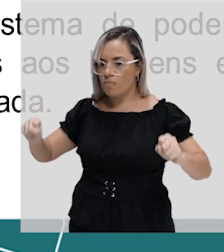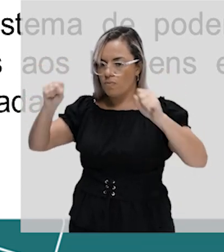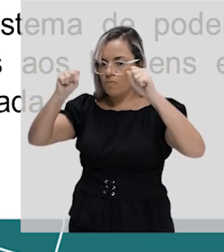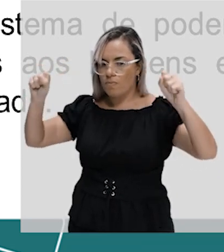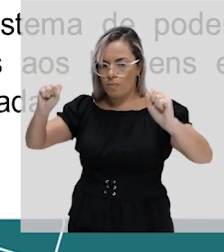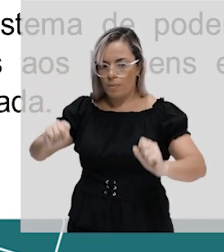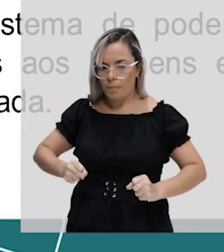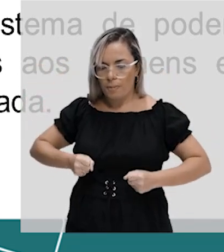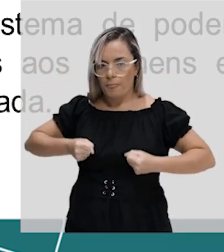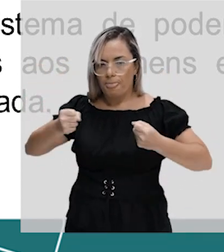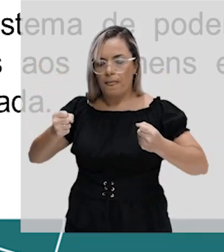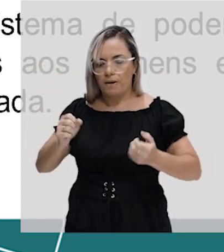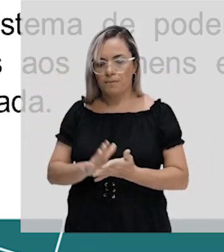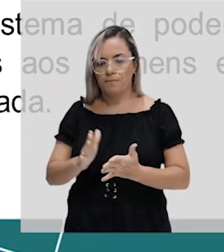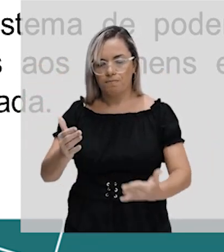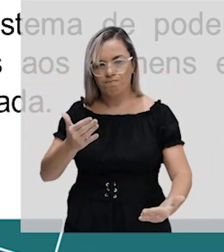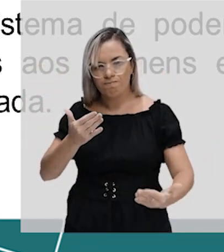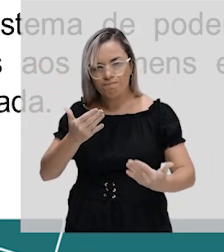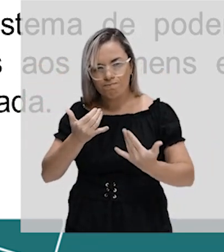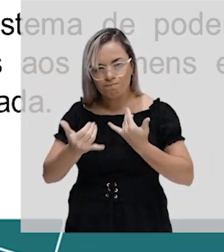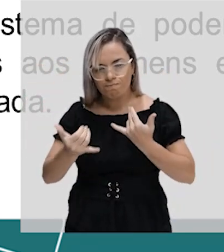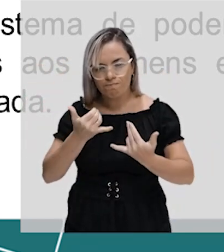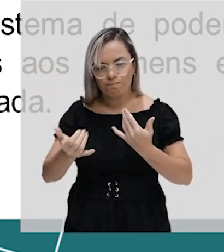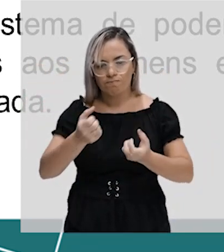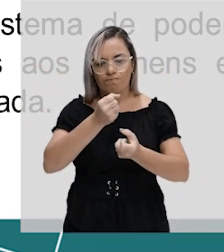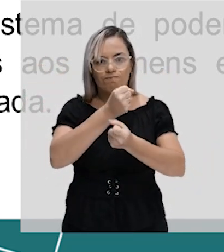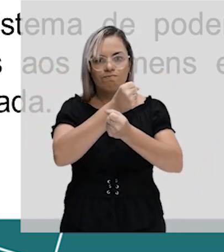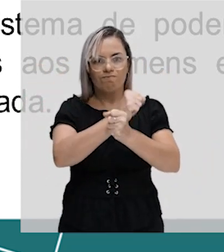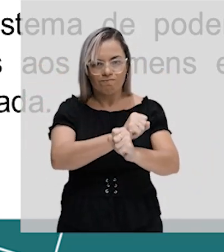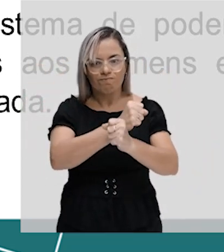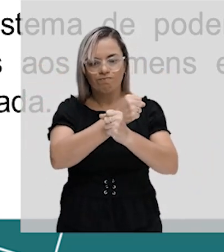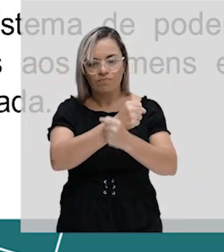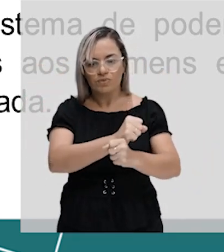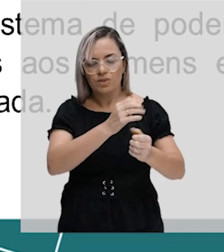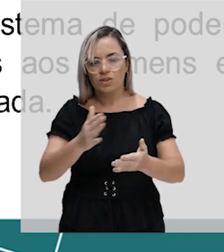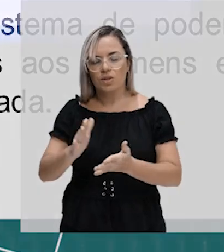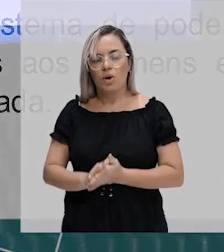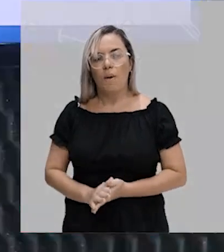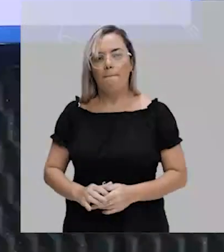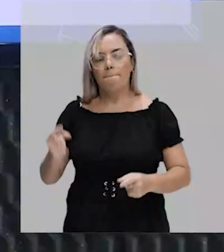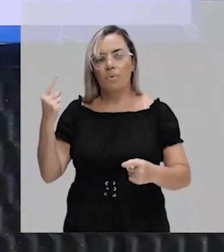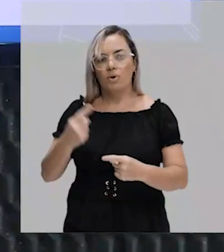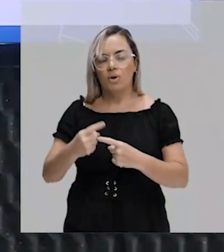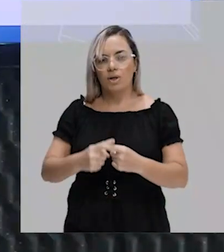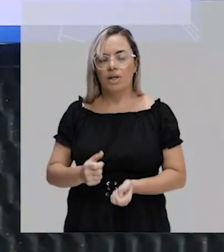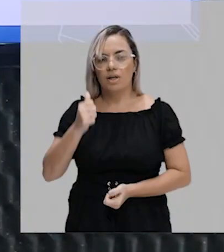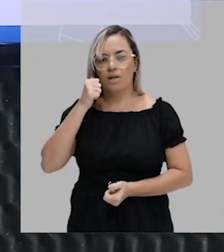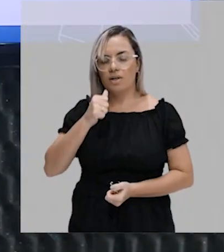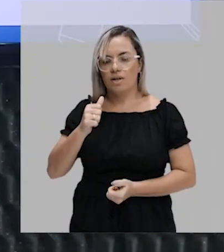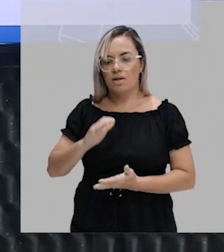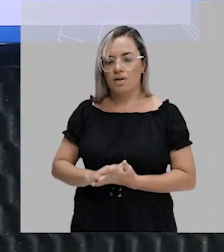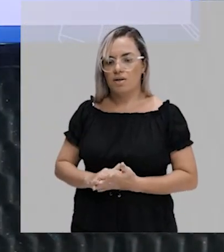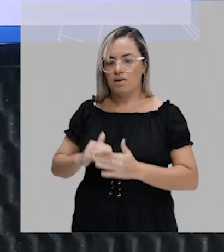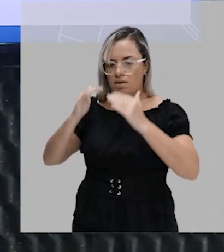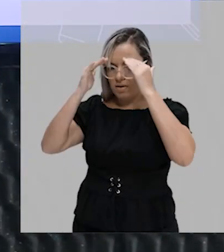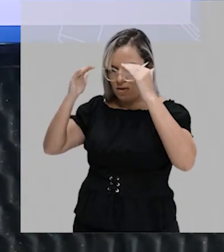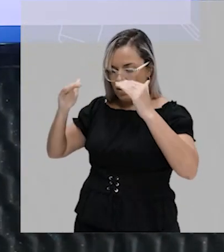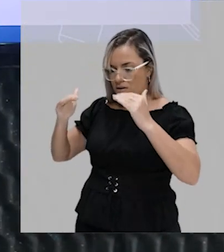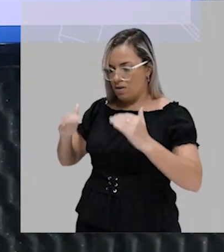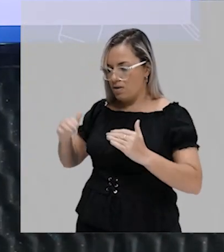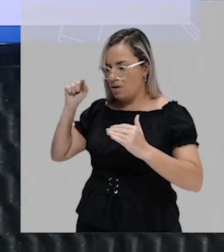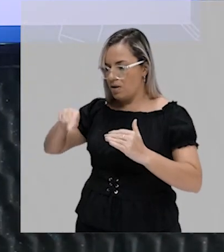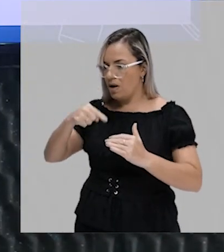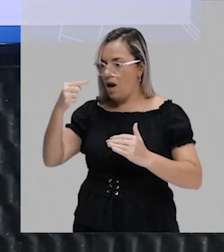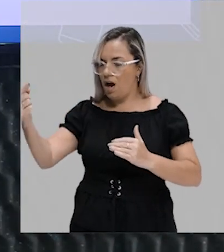parecido ao escravismo, por submeter as mulheres aos homens e legitimar o